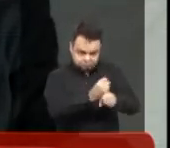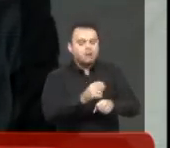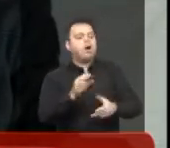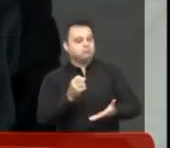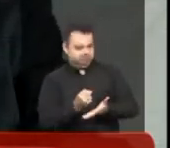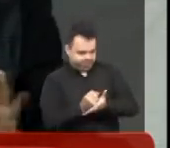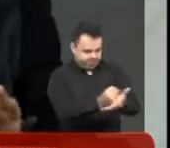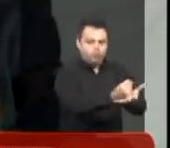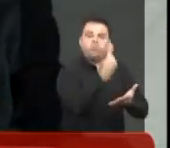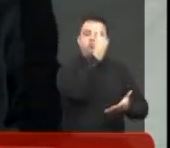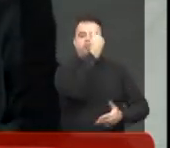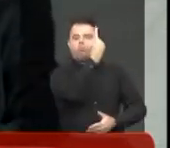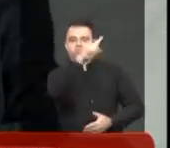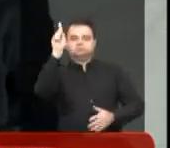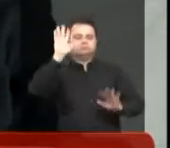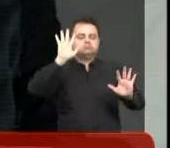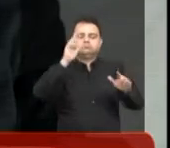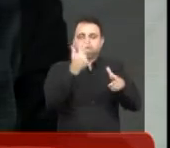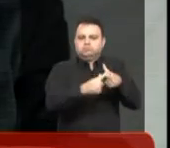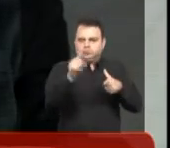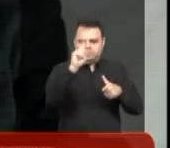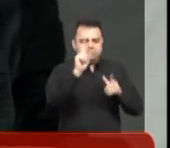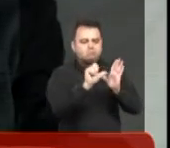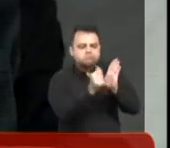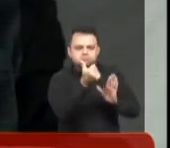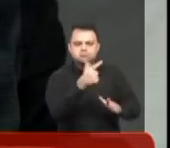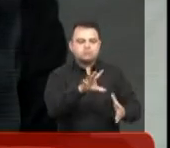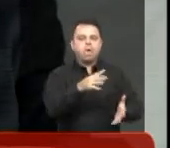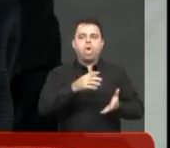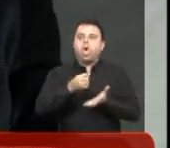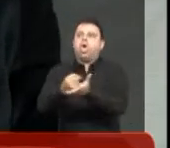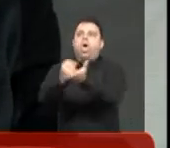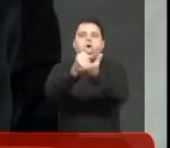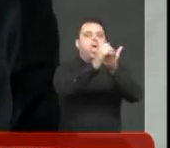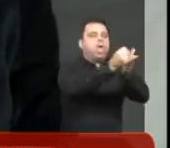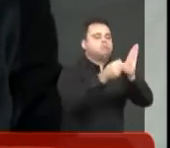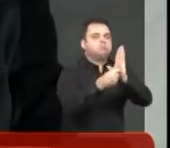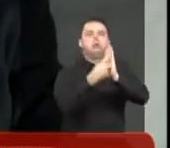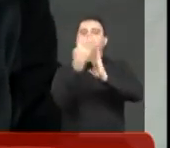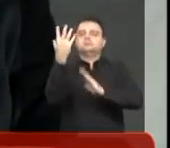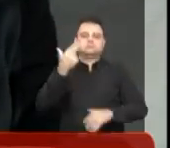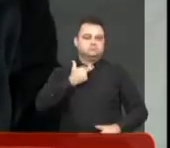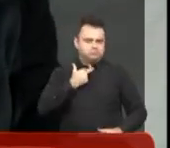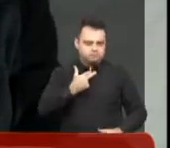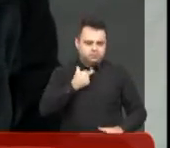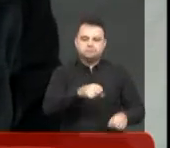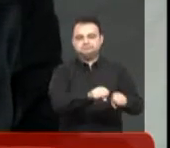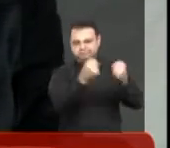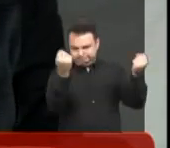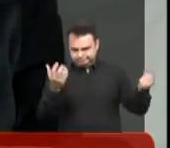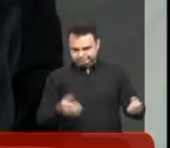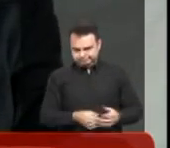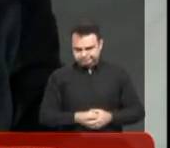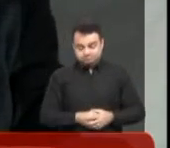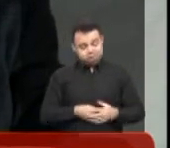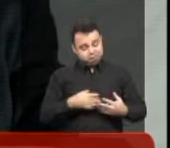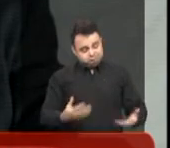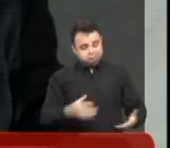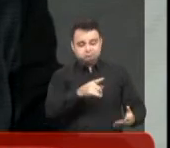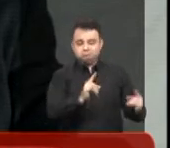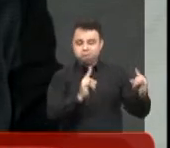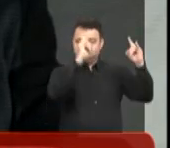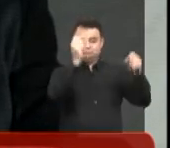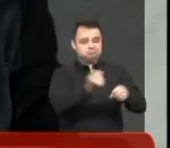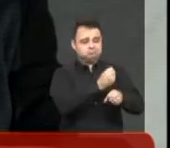vai ser remanejado. Mas, um único remanejamento não vai ter problema, porque ele não pode ficar mudando de um lugar para o outro. Então, vai beneficiar,